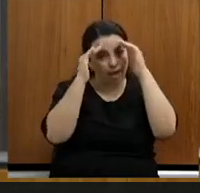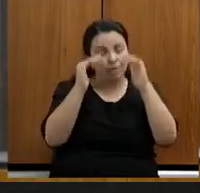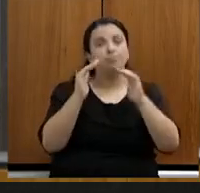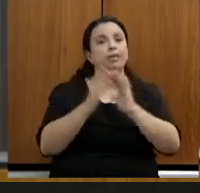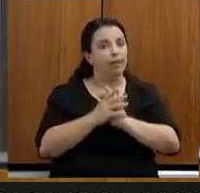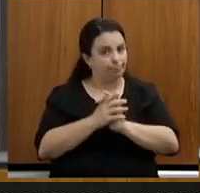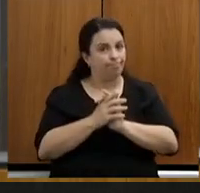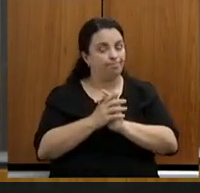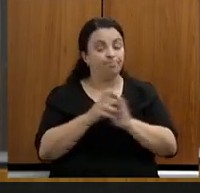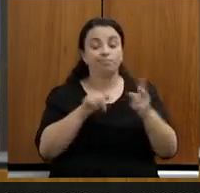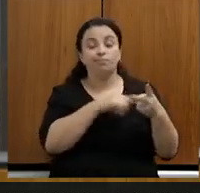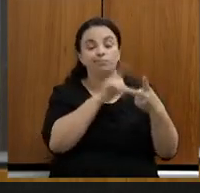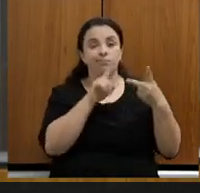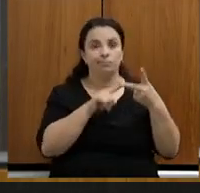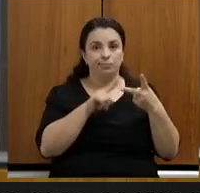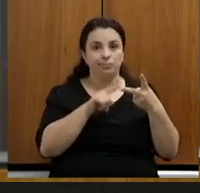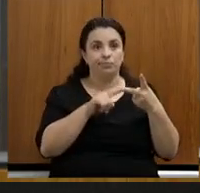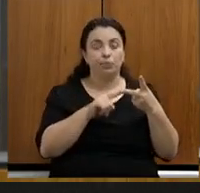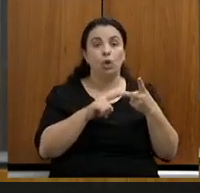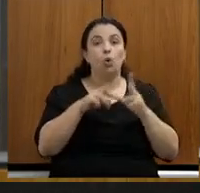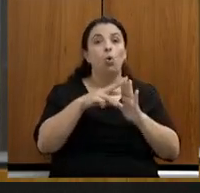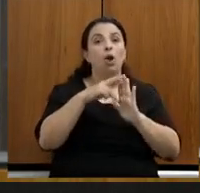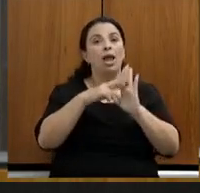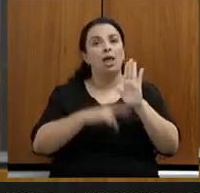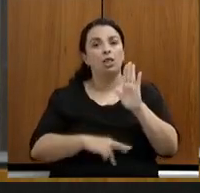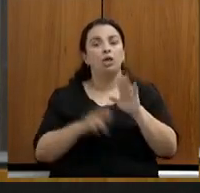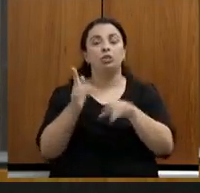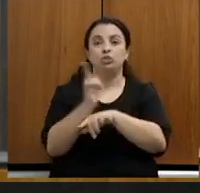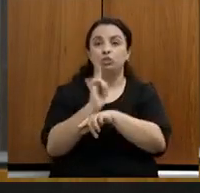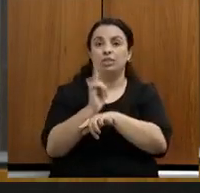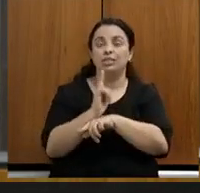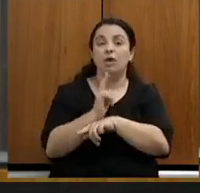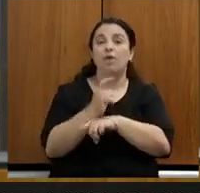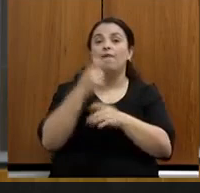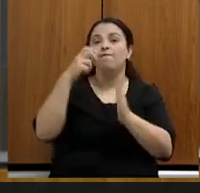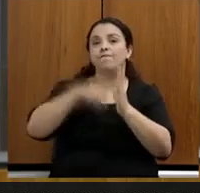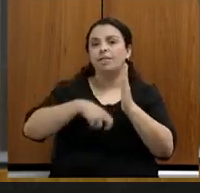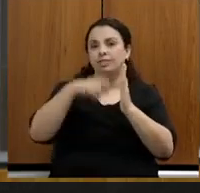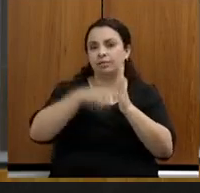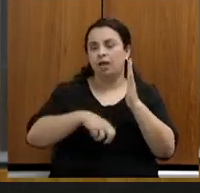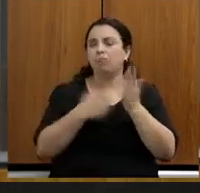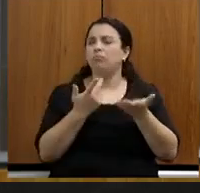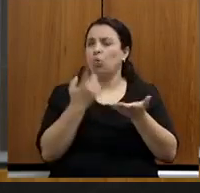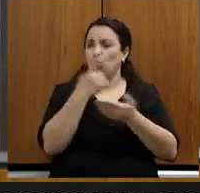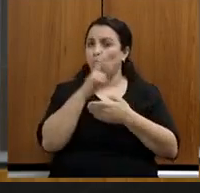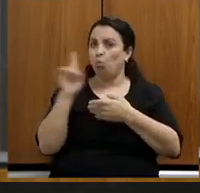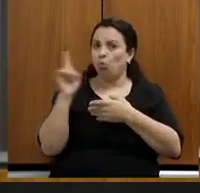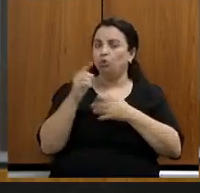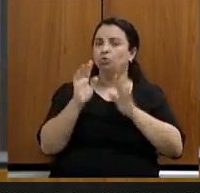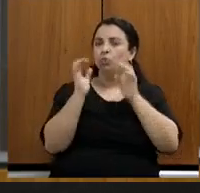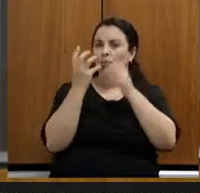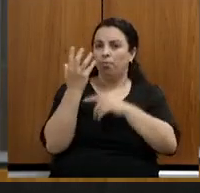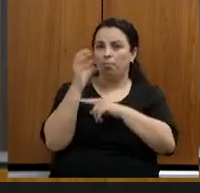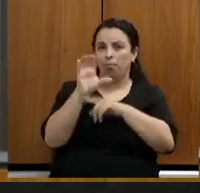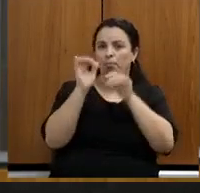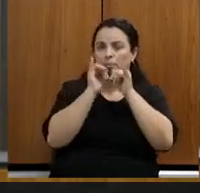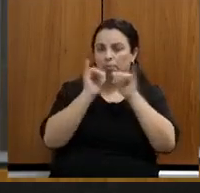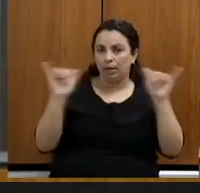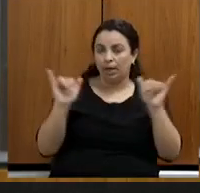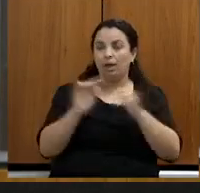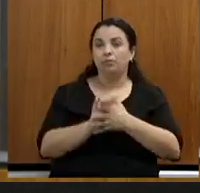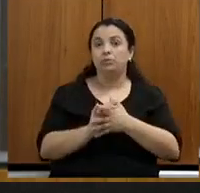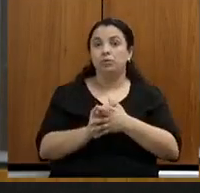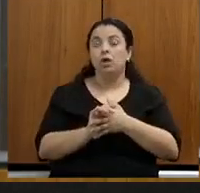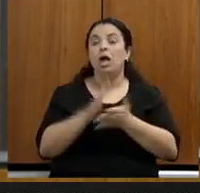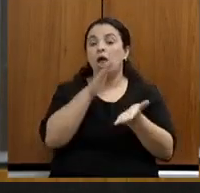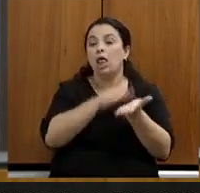segunda, o relatório de gestão fiscal, o último publicado, o índice de despesas com pessoal apurada